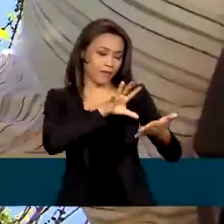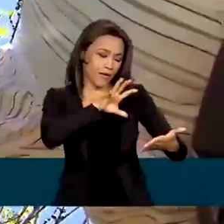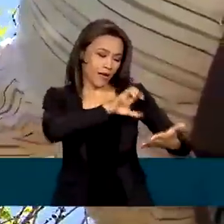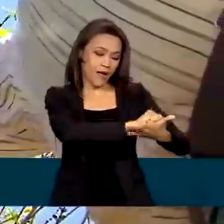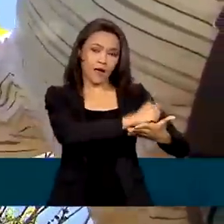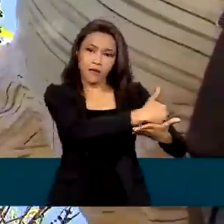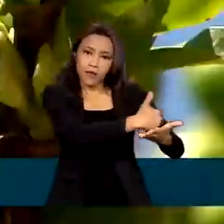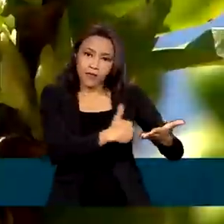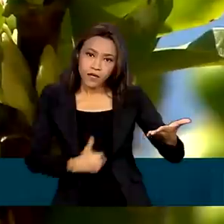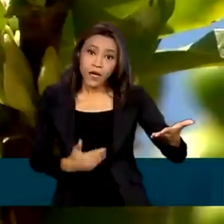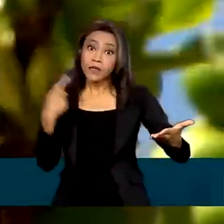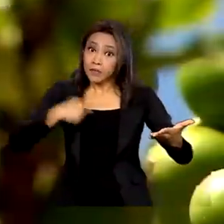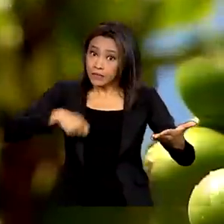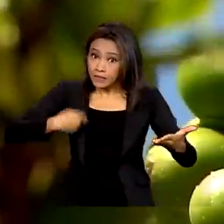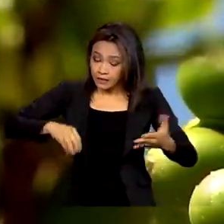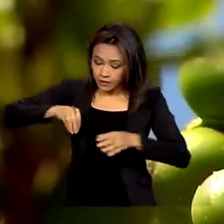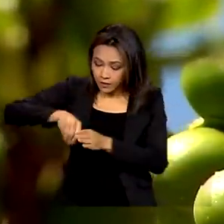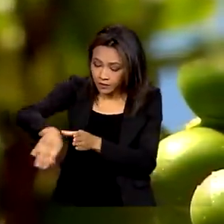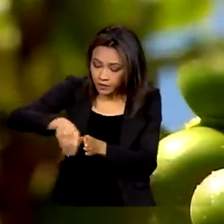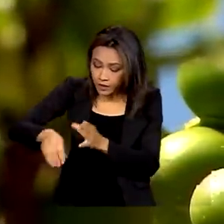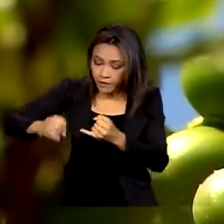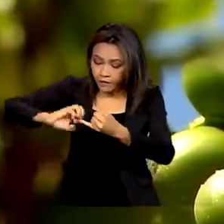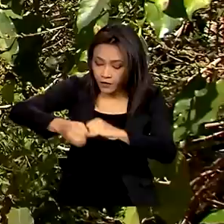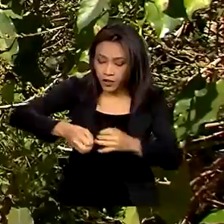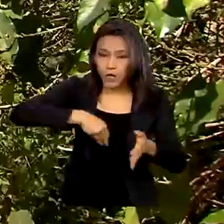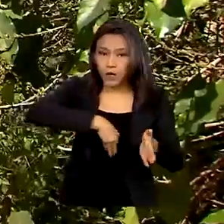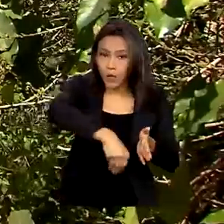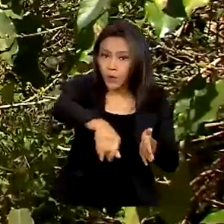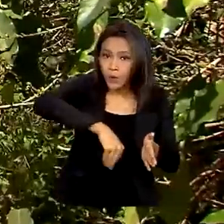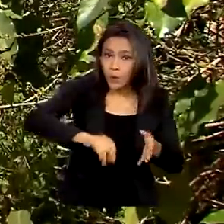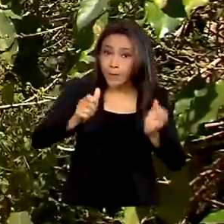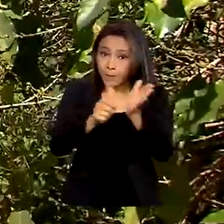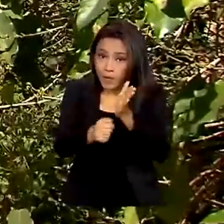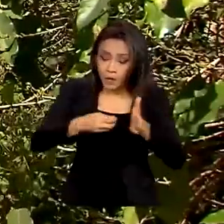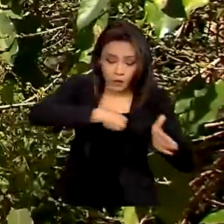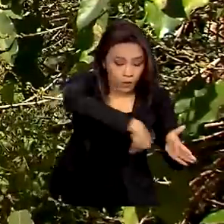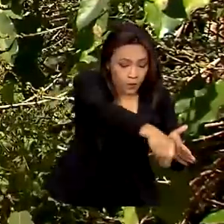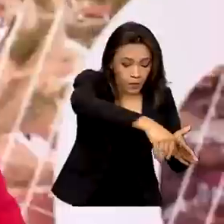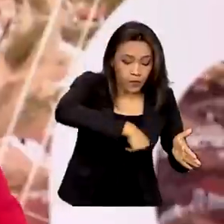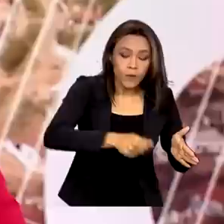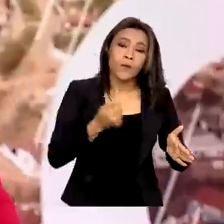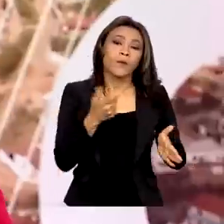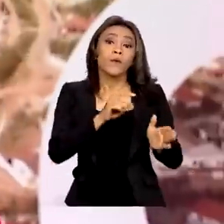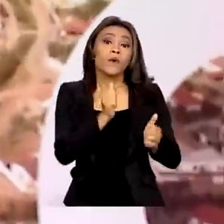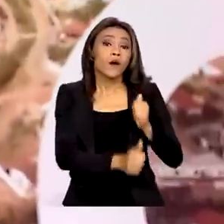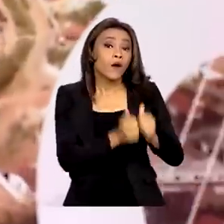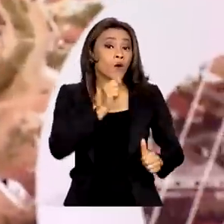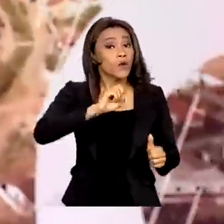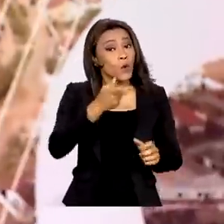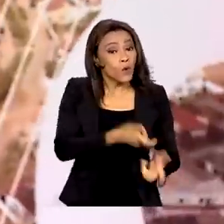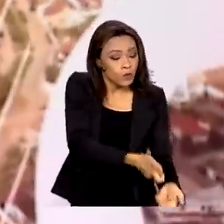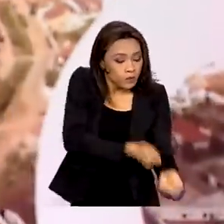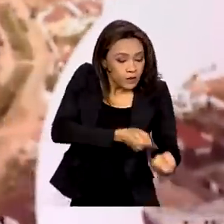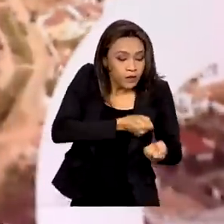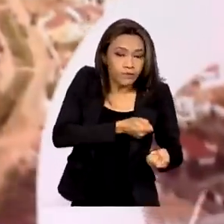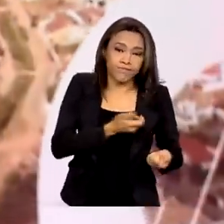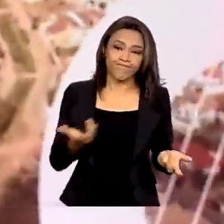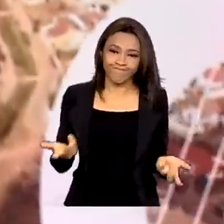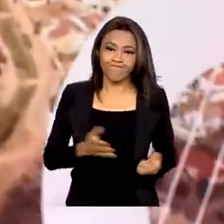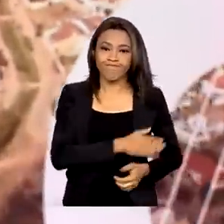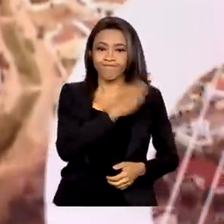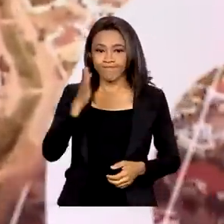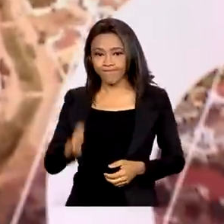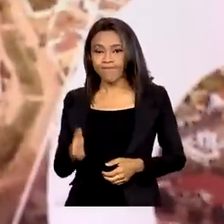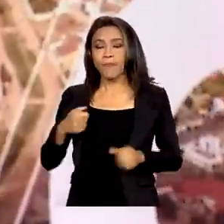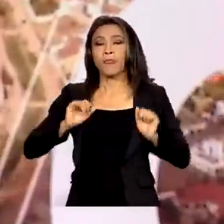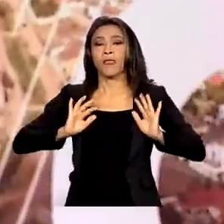e plantar feijão, milho, arroz, algodão ou mandioca. A participação do Brasil no